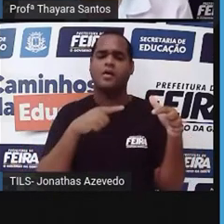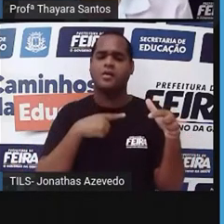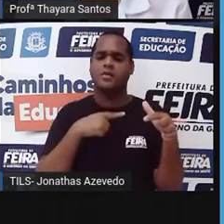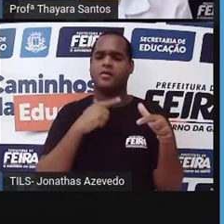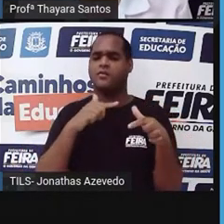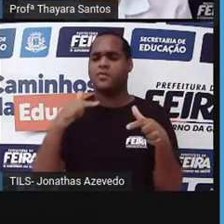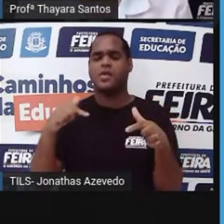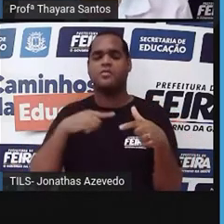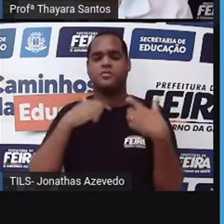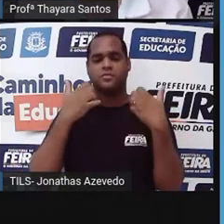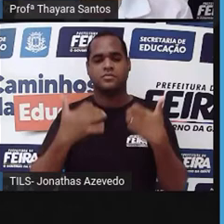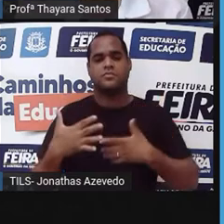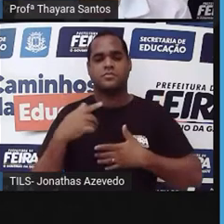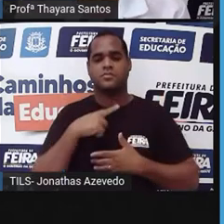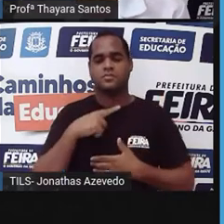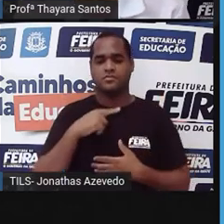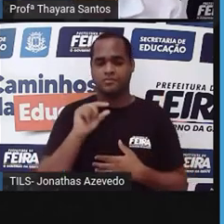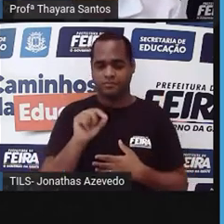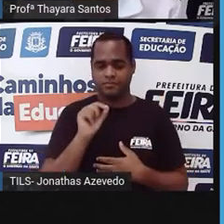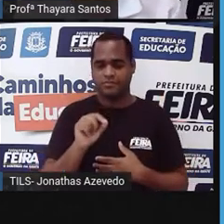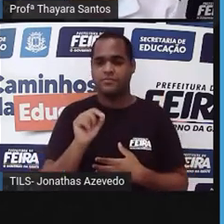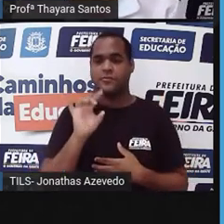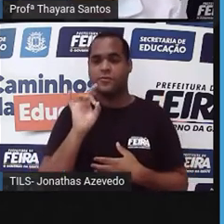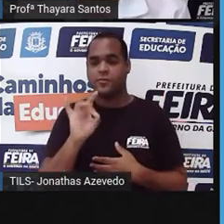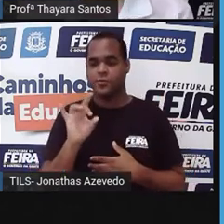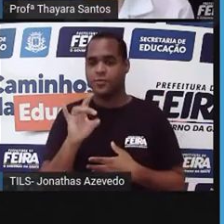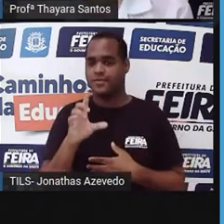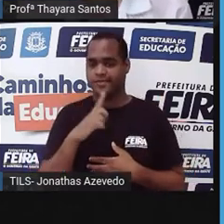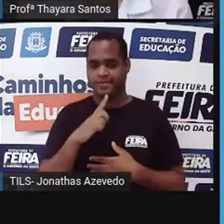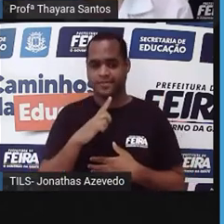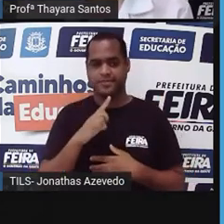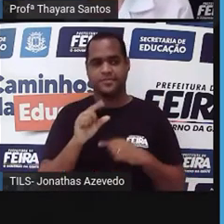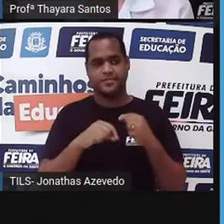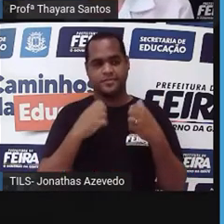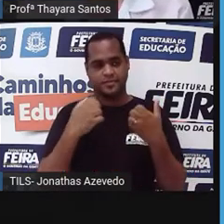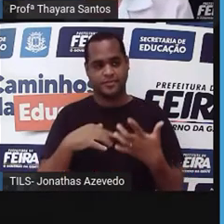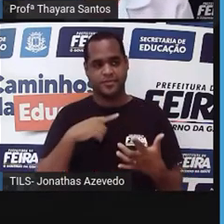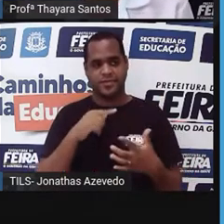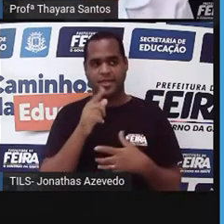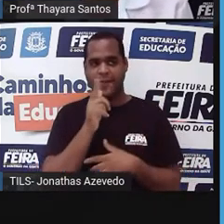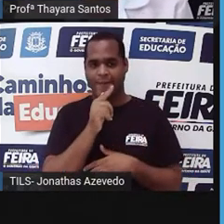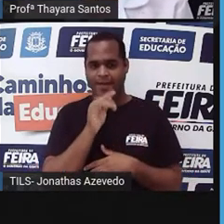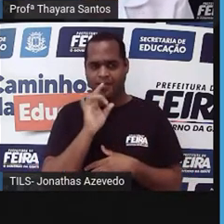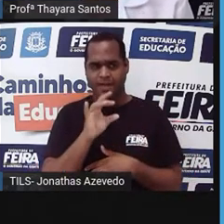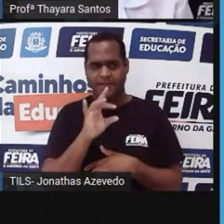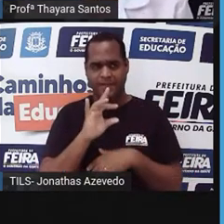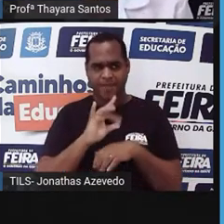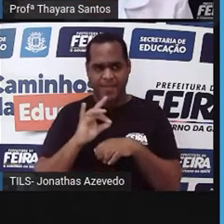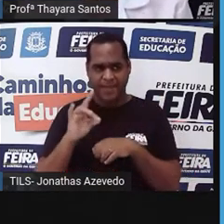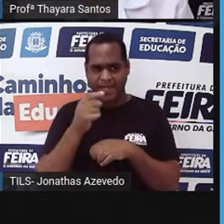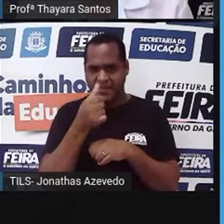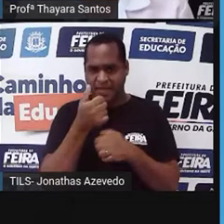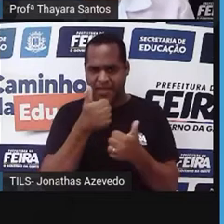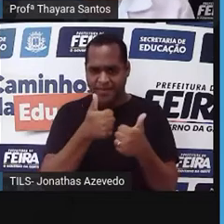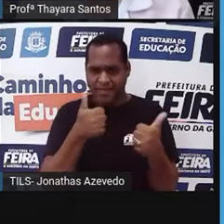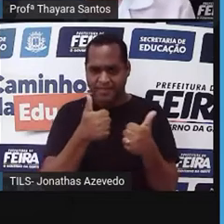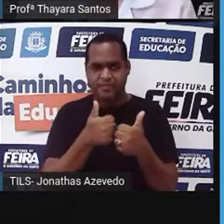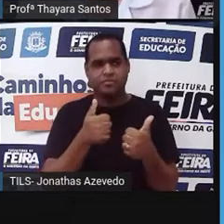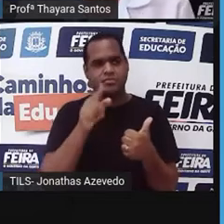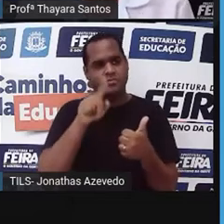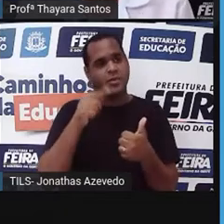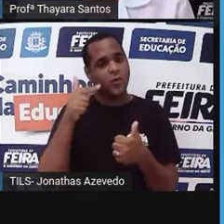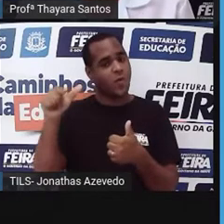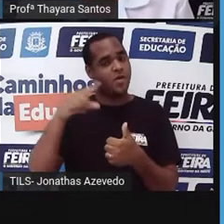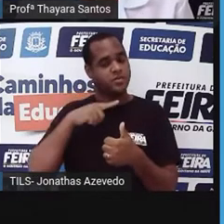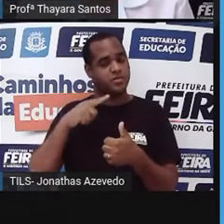mais aquela dependência da água, elas não precisam ficar só no ambiente ali próximo da água, ambiente úmido. Elas, como elas têm uma outra forma